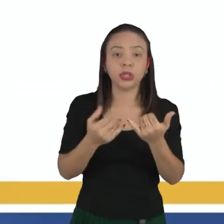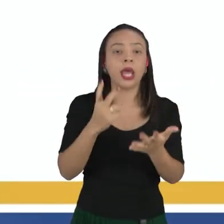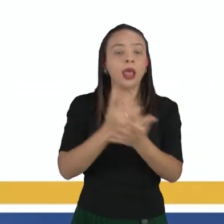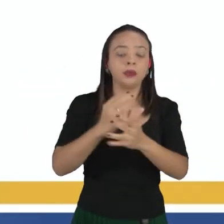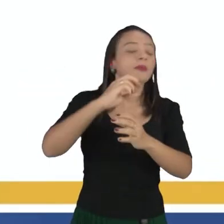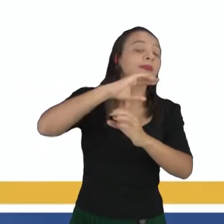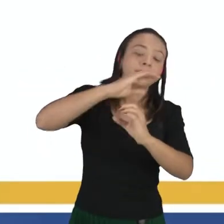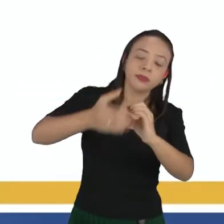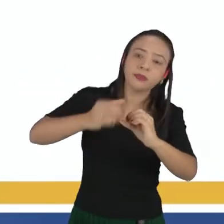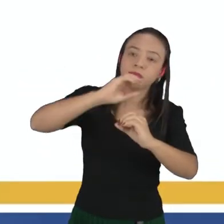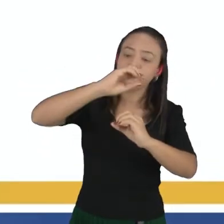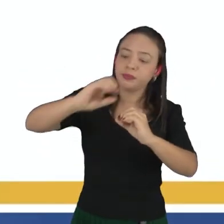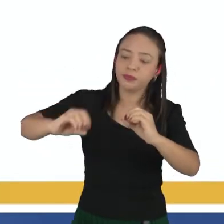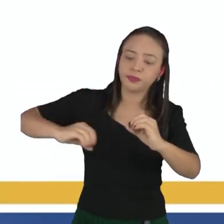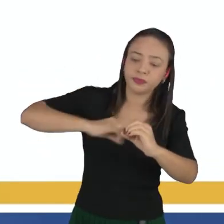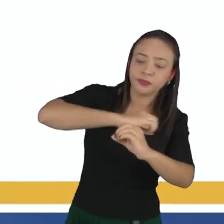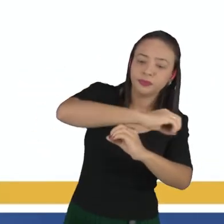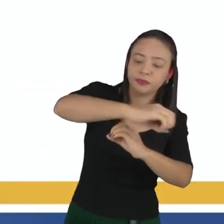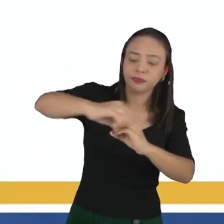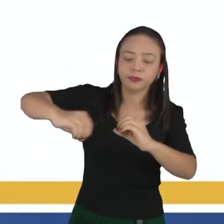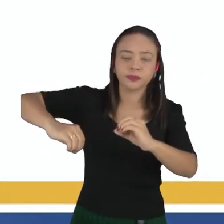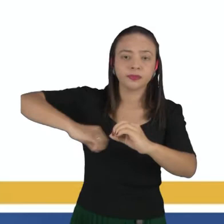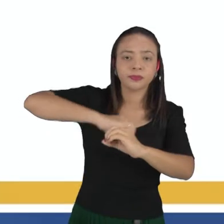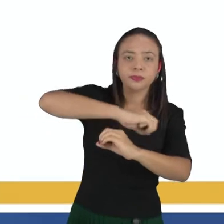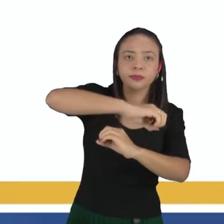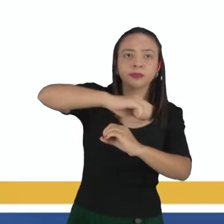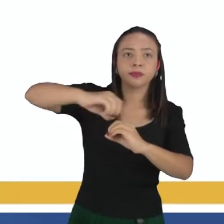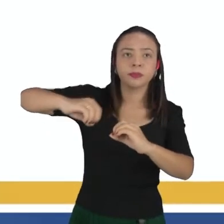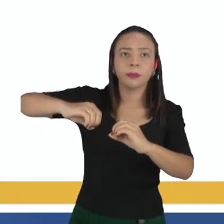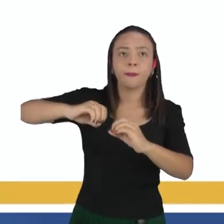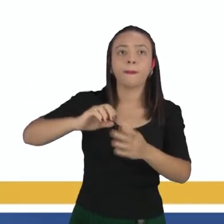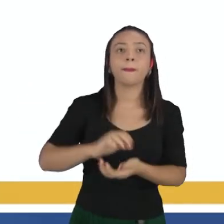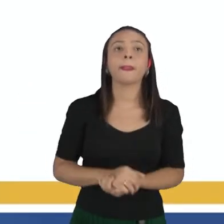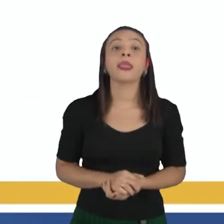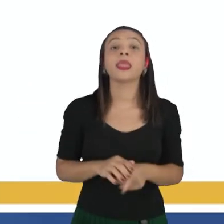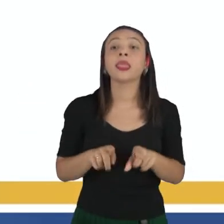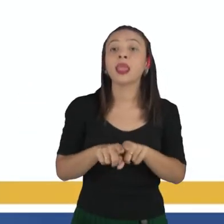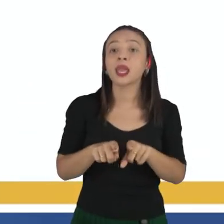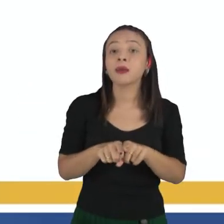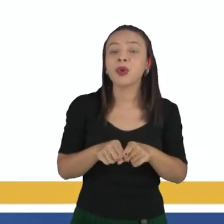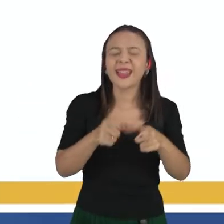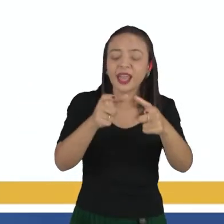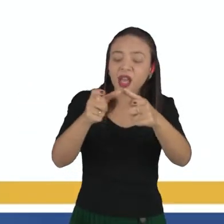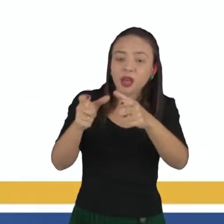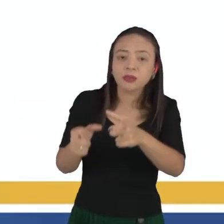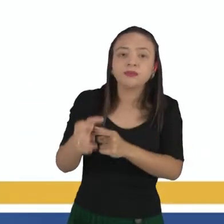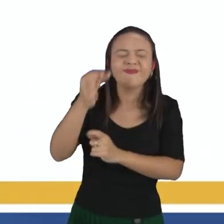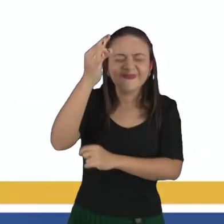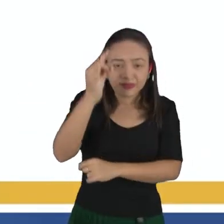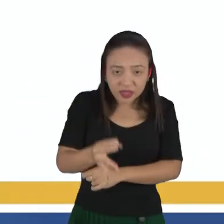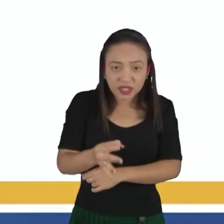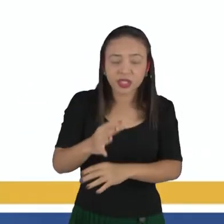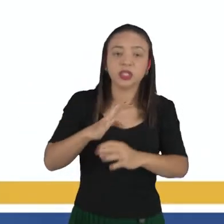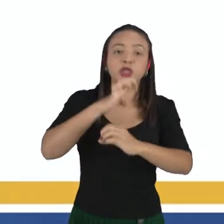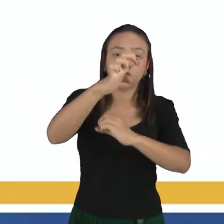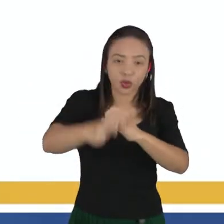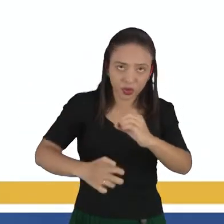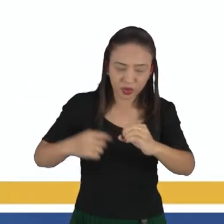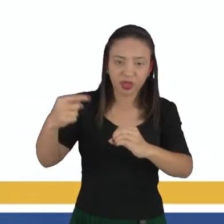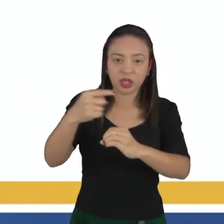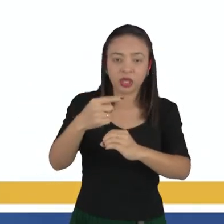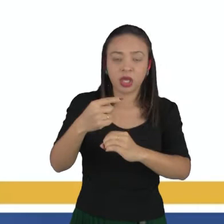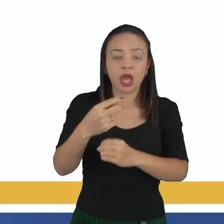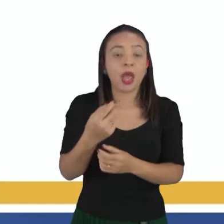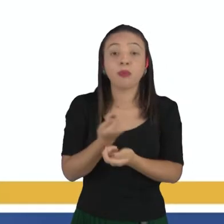órbitas, num espaço tridimensional. E por último, a posição exata de um elétron não pode ser